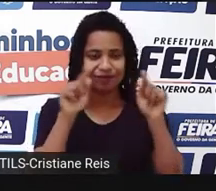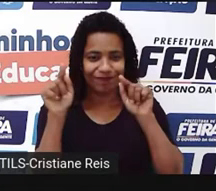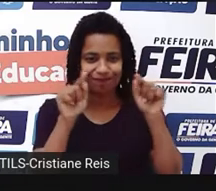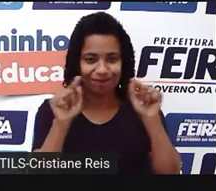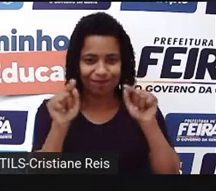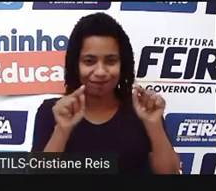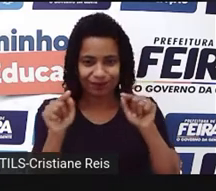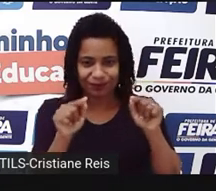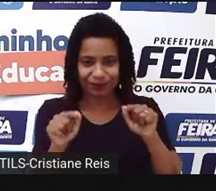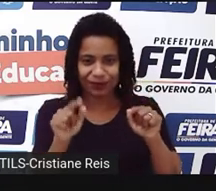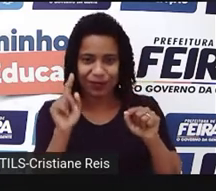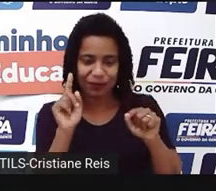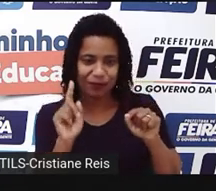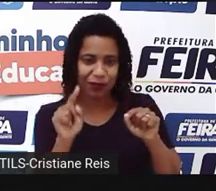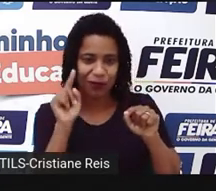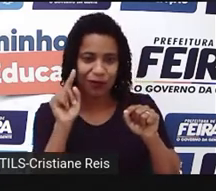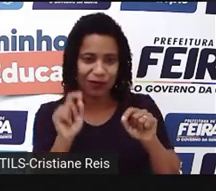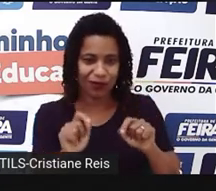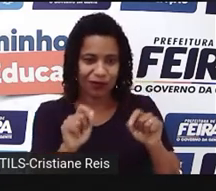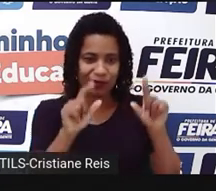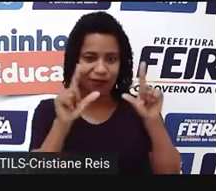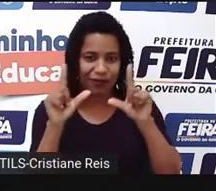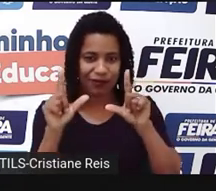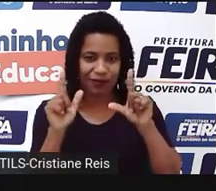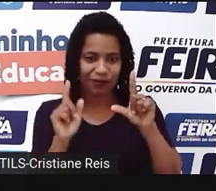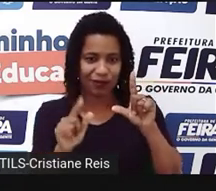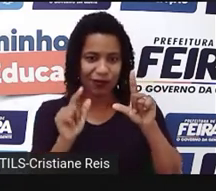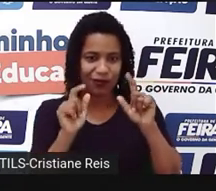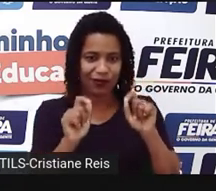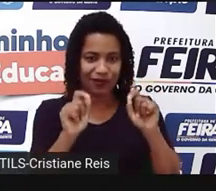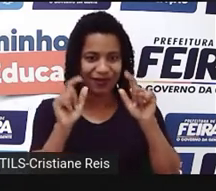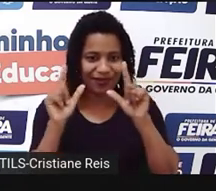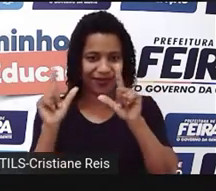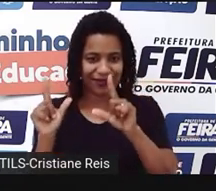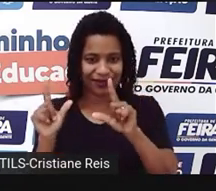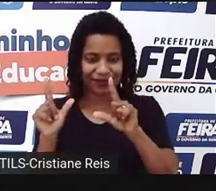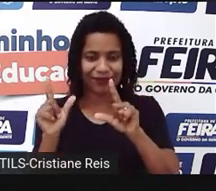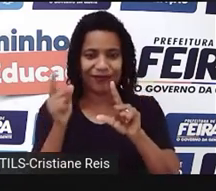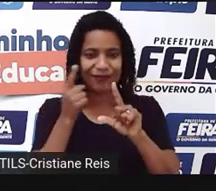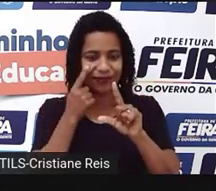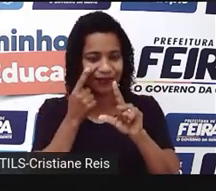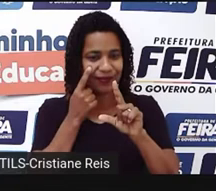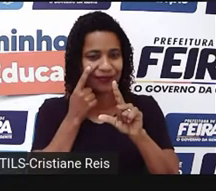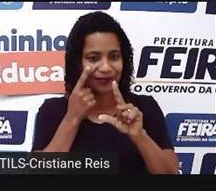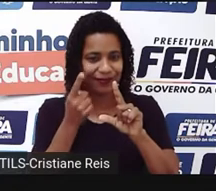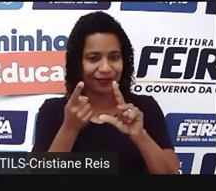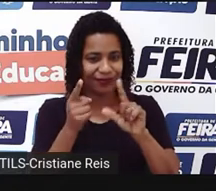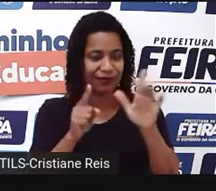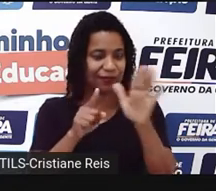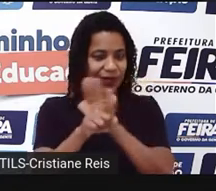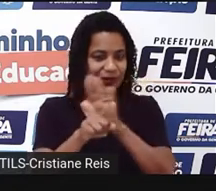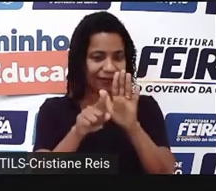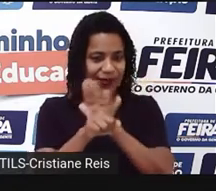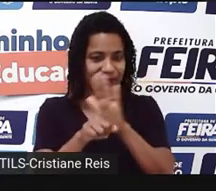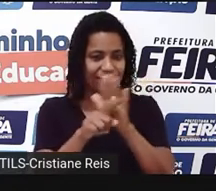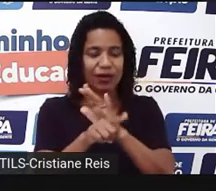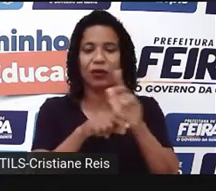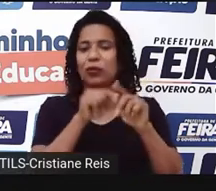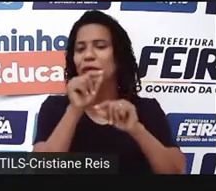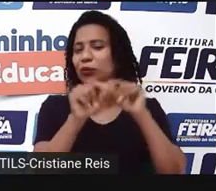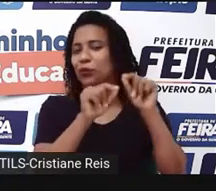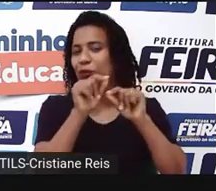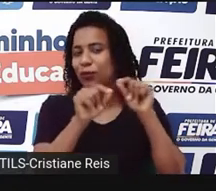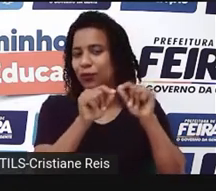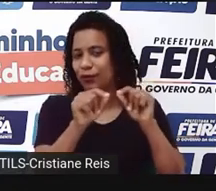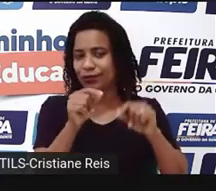vamos clicar neste pontinho. E ele vai nos apresentar algumas perguntas. Então,